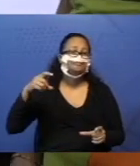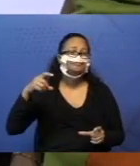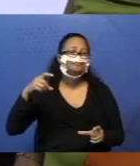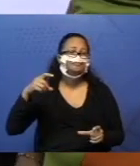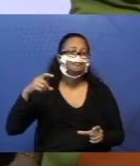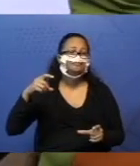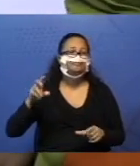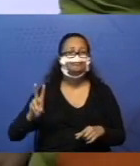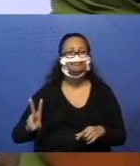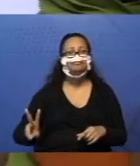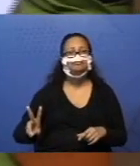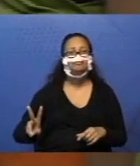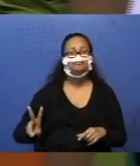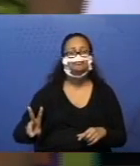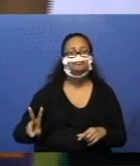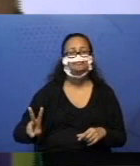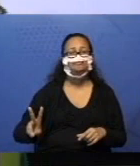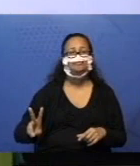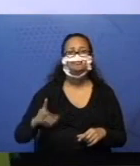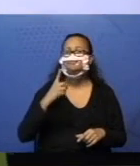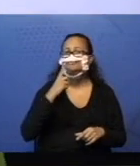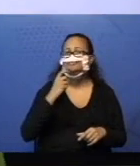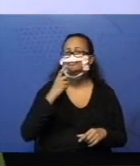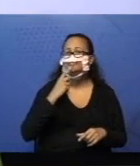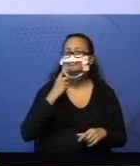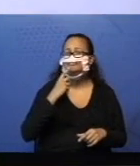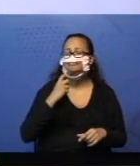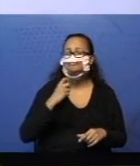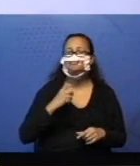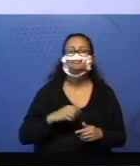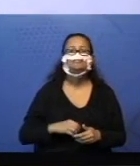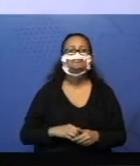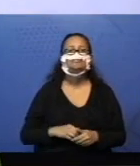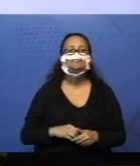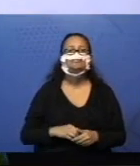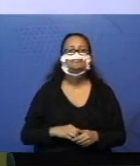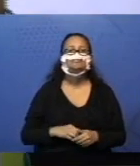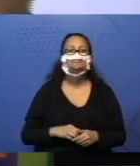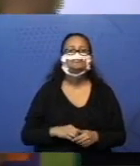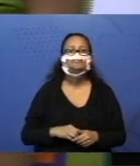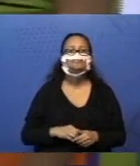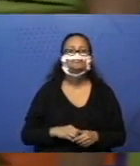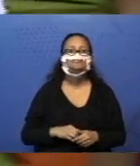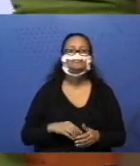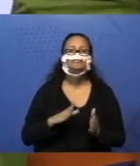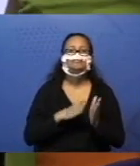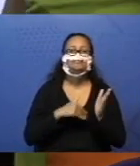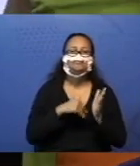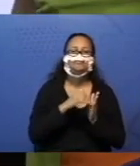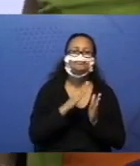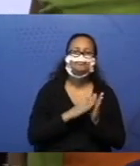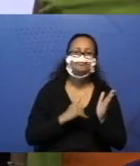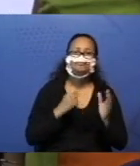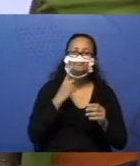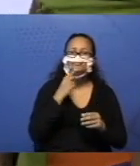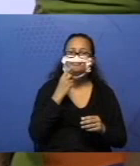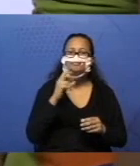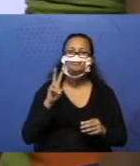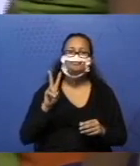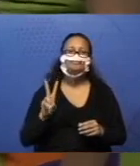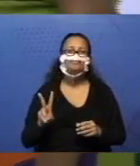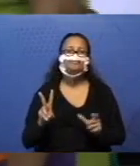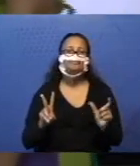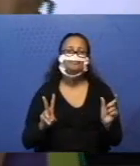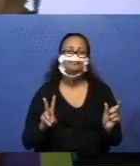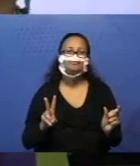2, que é a barrinha vermelha. Então, eu venho com o meu vermelho e pinto 2 quadrinhos.